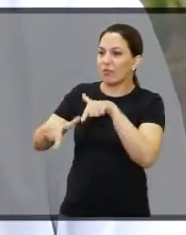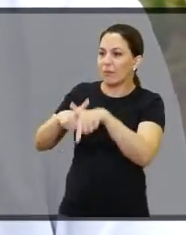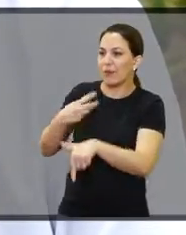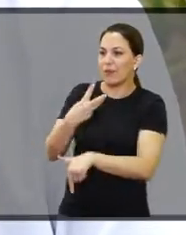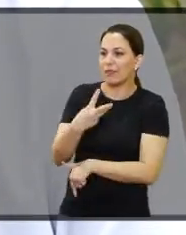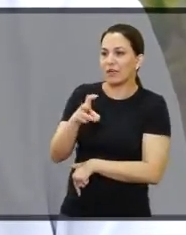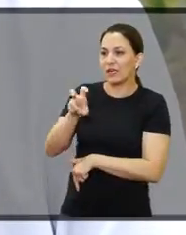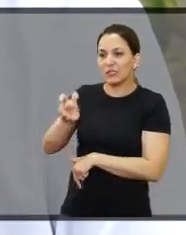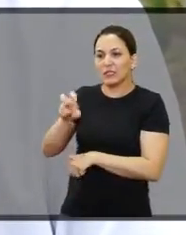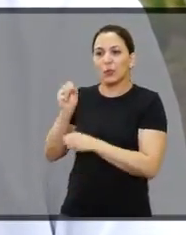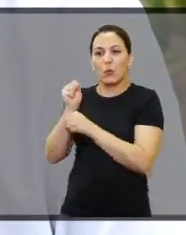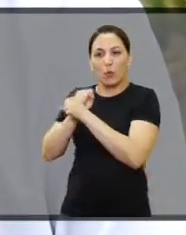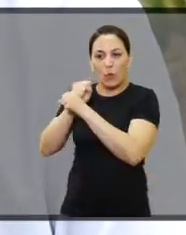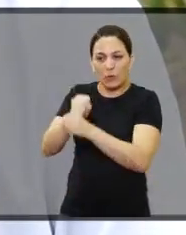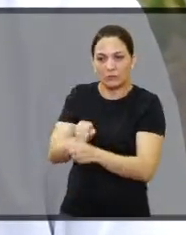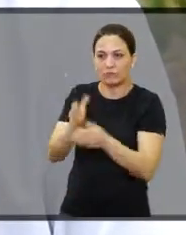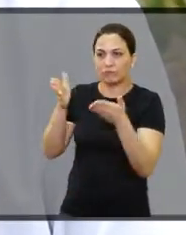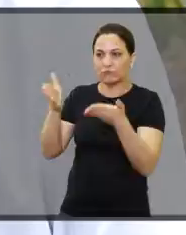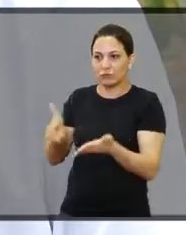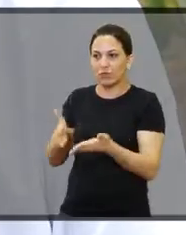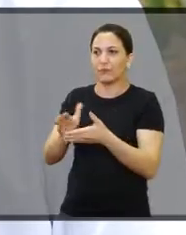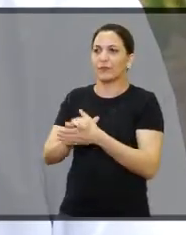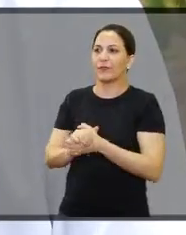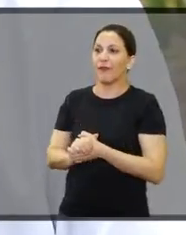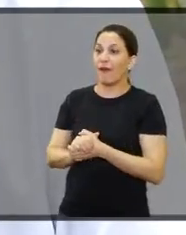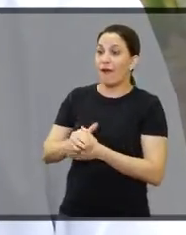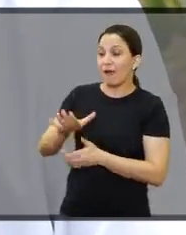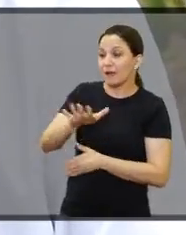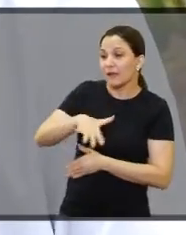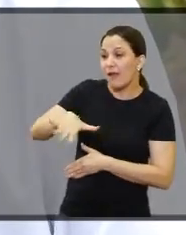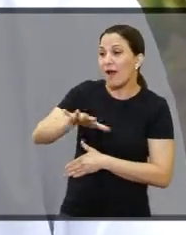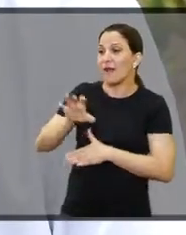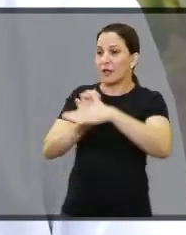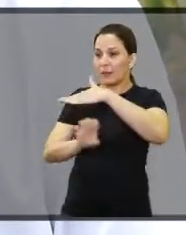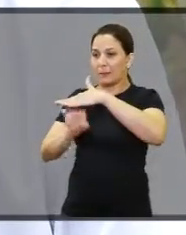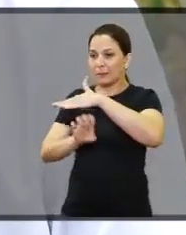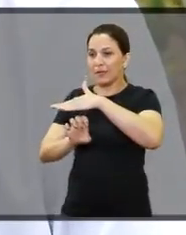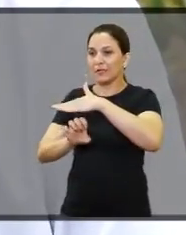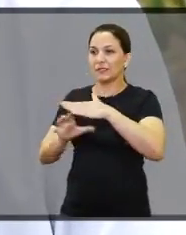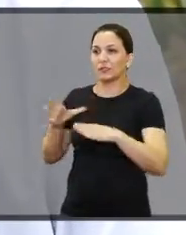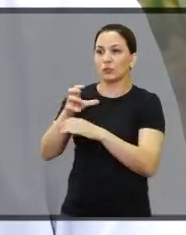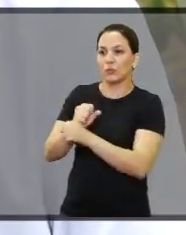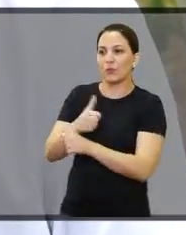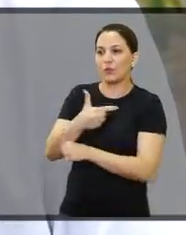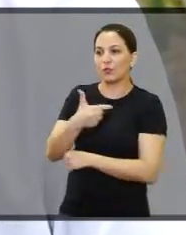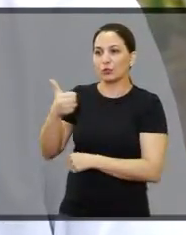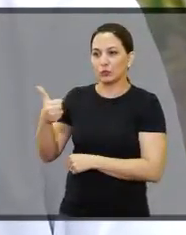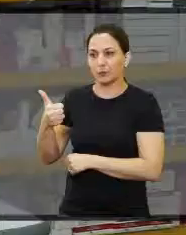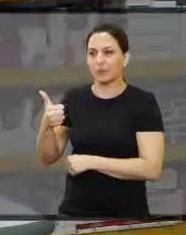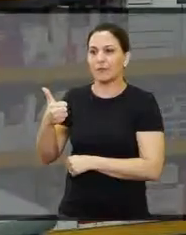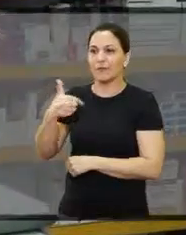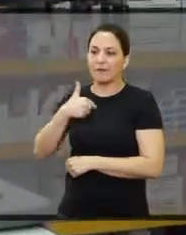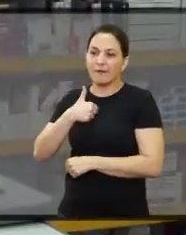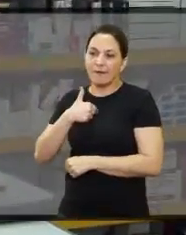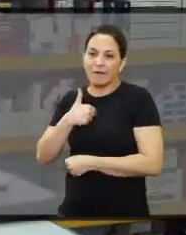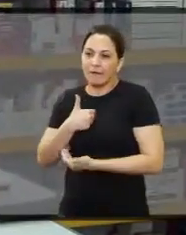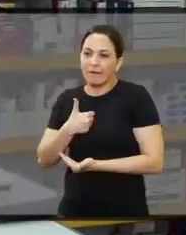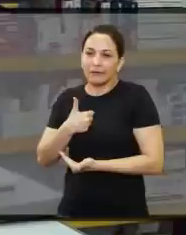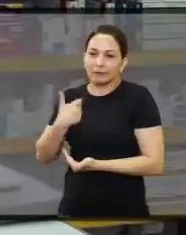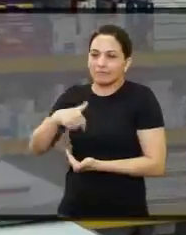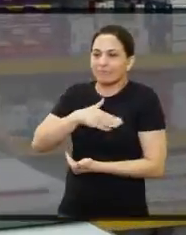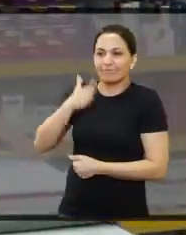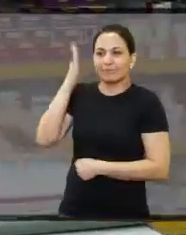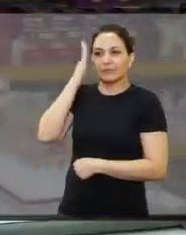farmácia, já vai para 35 anos. Aqui nessa rede que eu estou hoje, vai para 21 anos. Como a gente